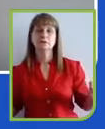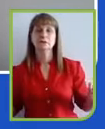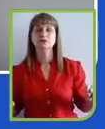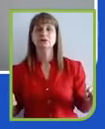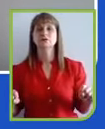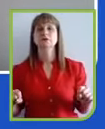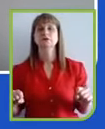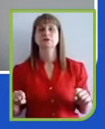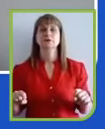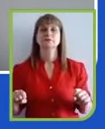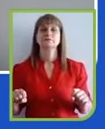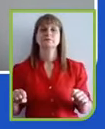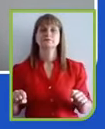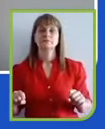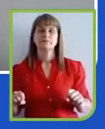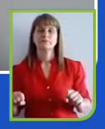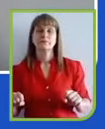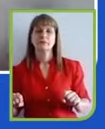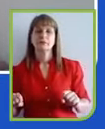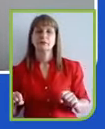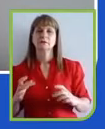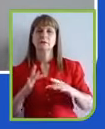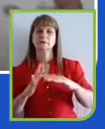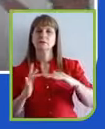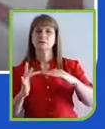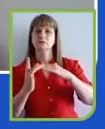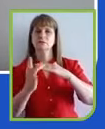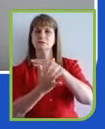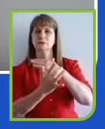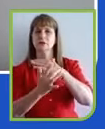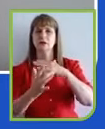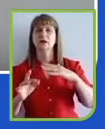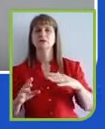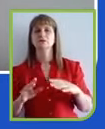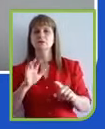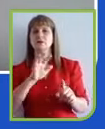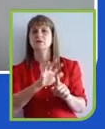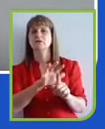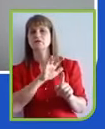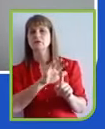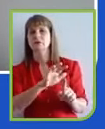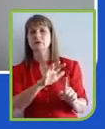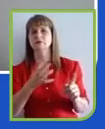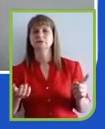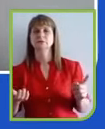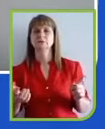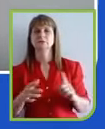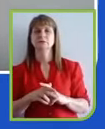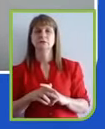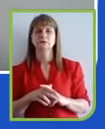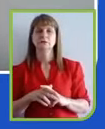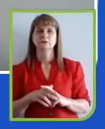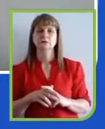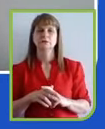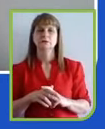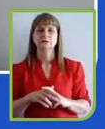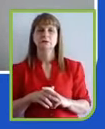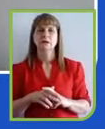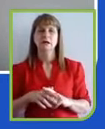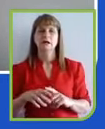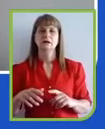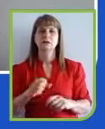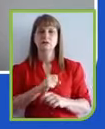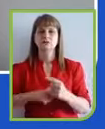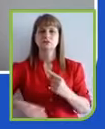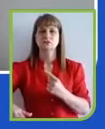inversão da pirâmide de influência, a população geral influenciando muito o público, a sociedade de uma forma geral, e aí a gente tem